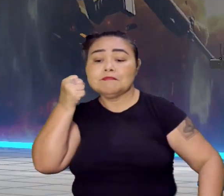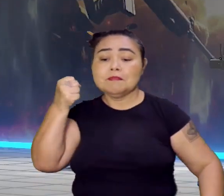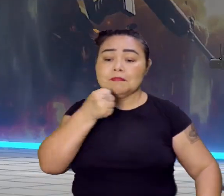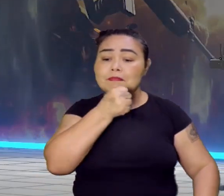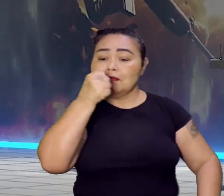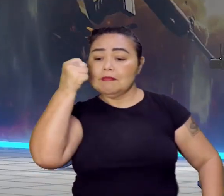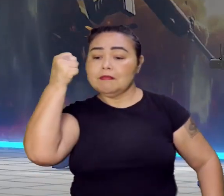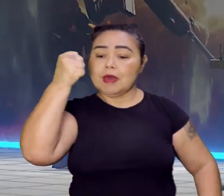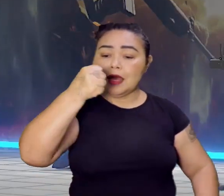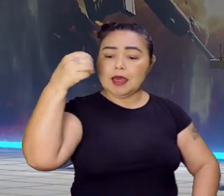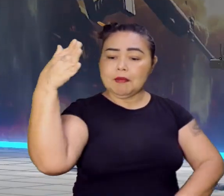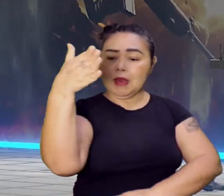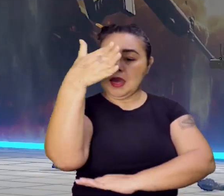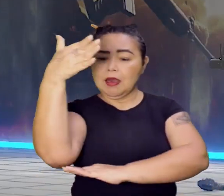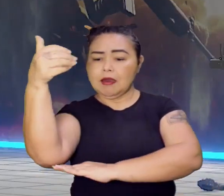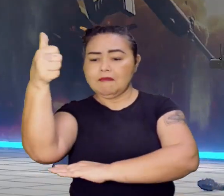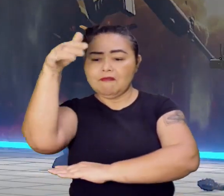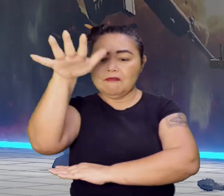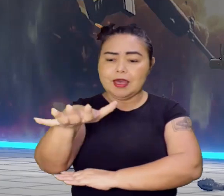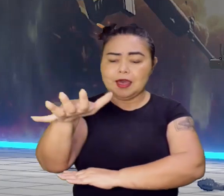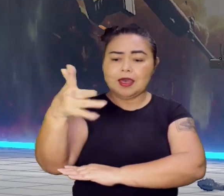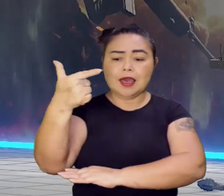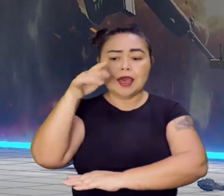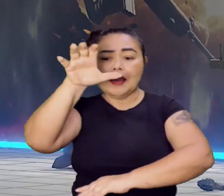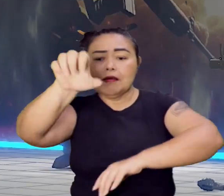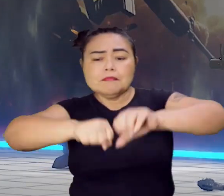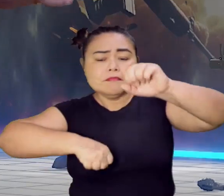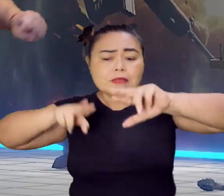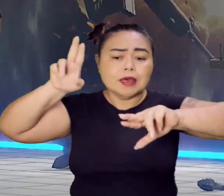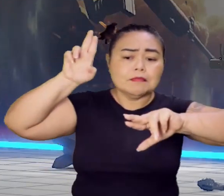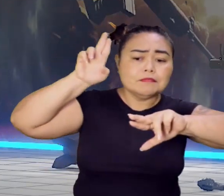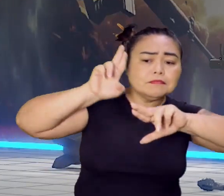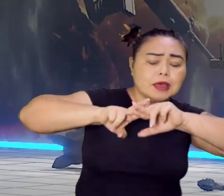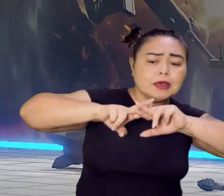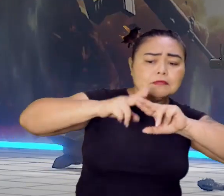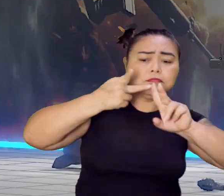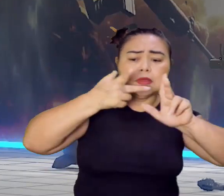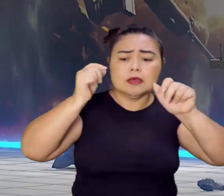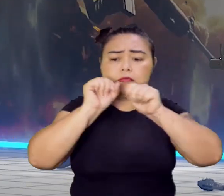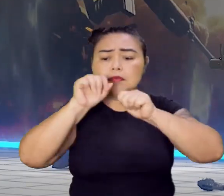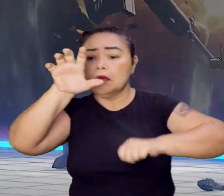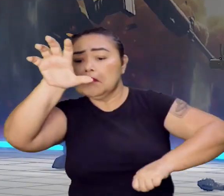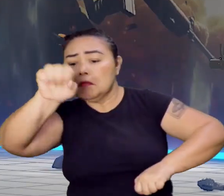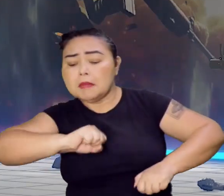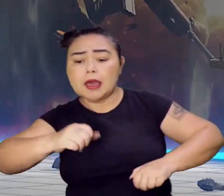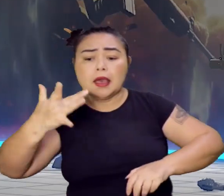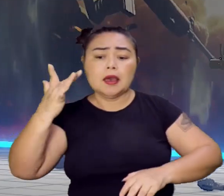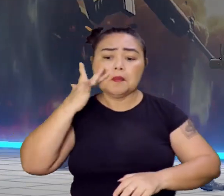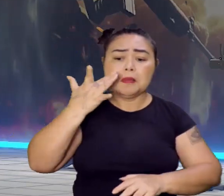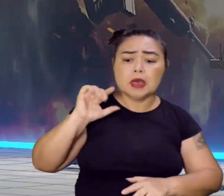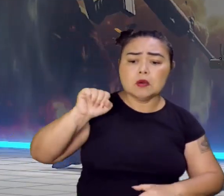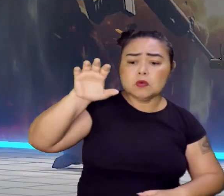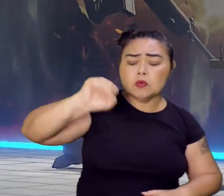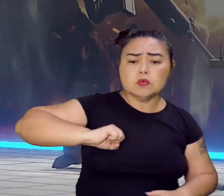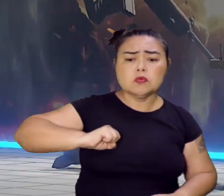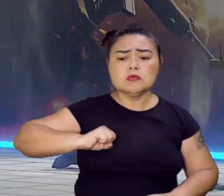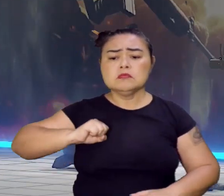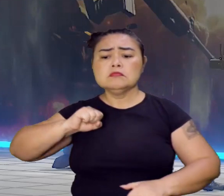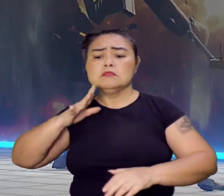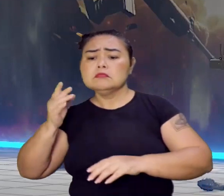de pré-ação para aprisionar os indígenas. De prospecção para pegar o ouro daqui. Vão ser intensificadas.